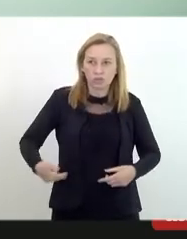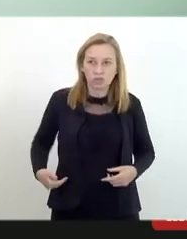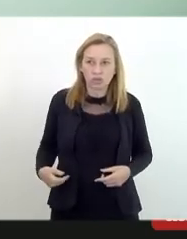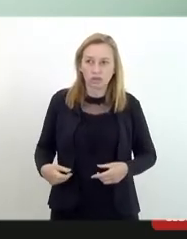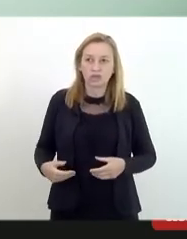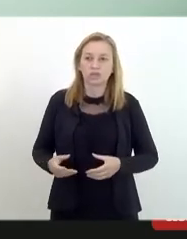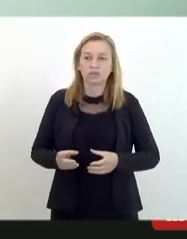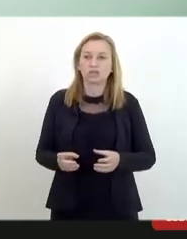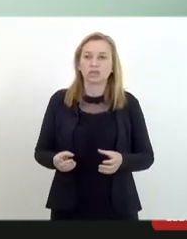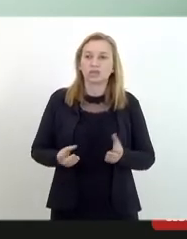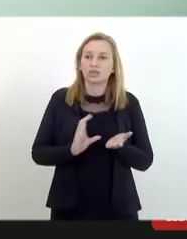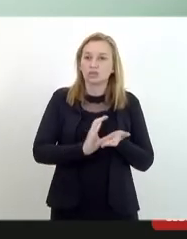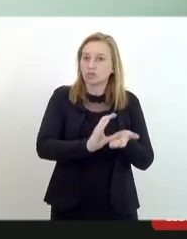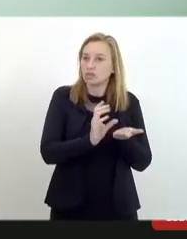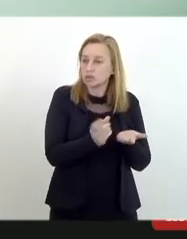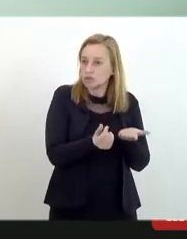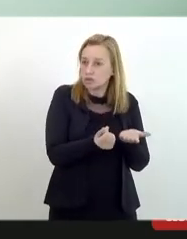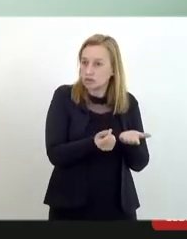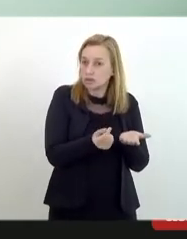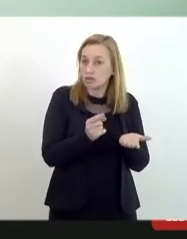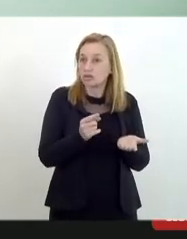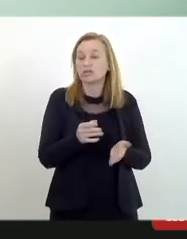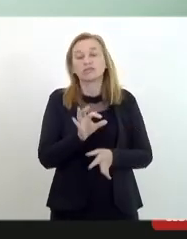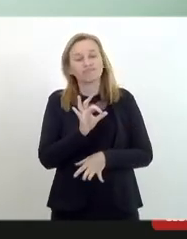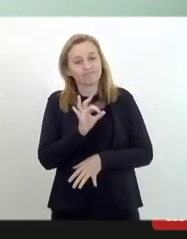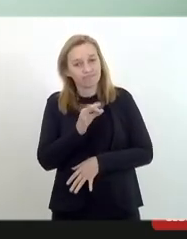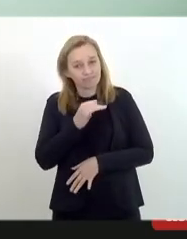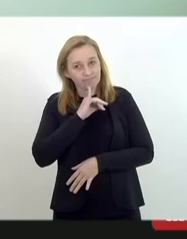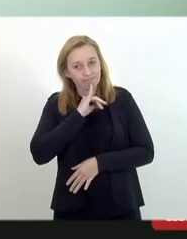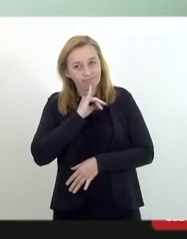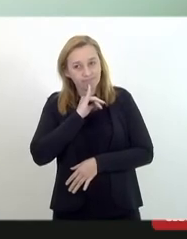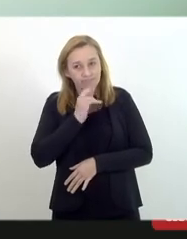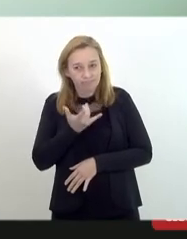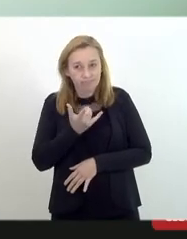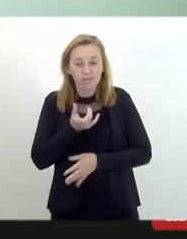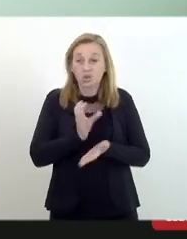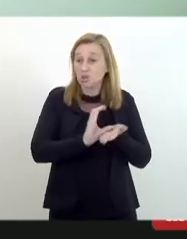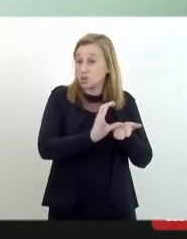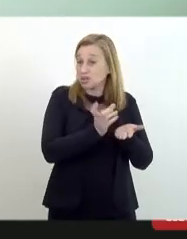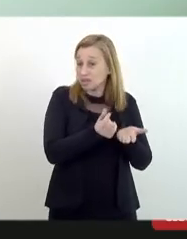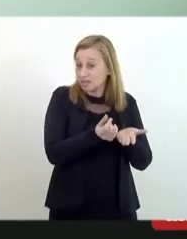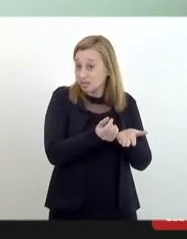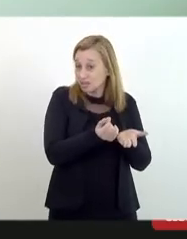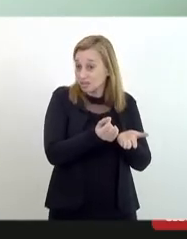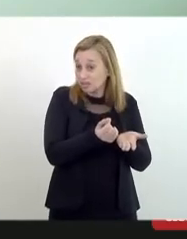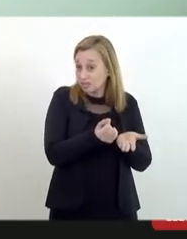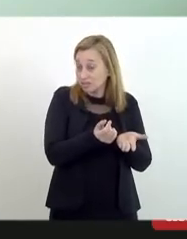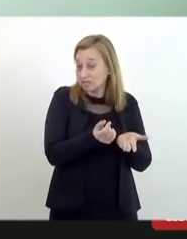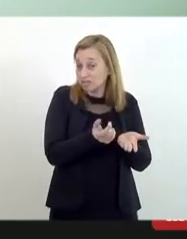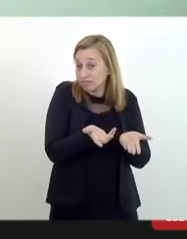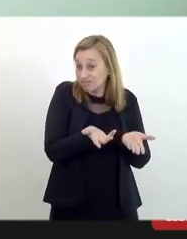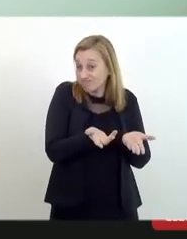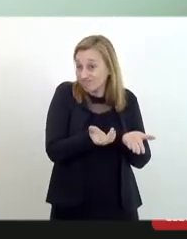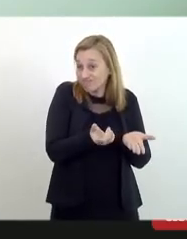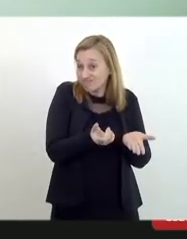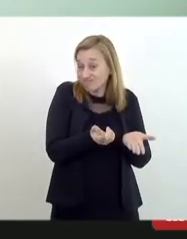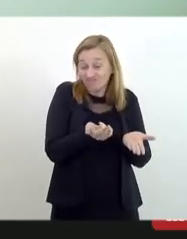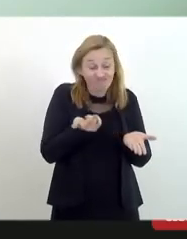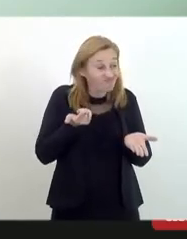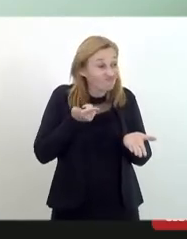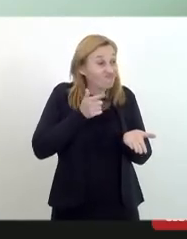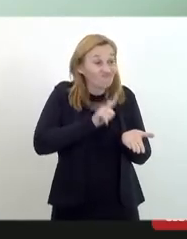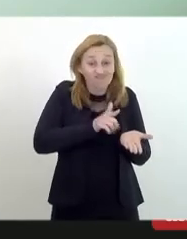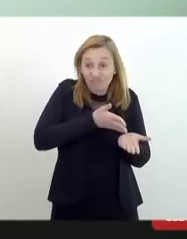rubrica orçamentária e lamentavelmente o orçamento é uma peça de ficção porque não conseguimos